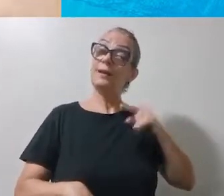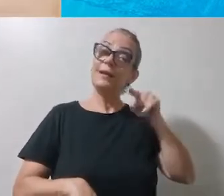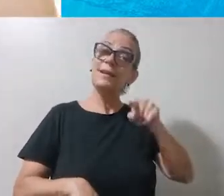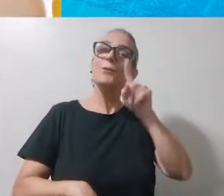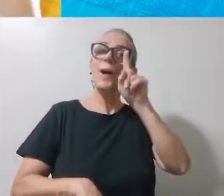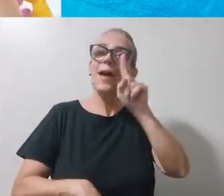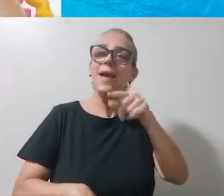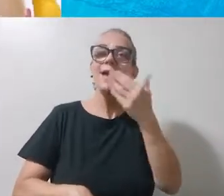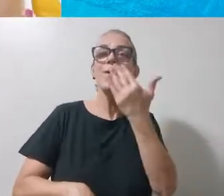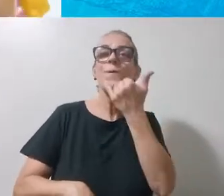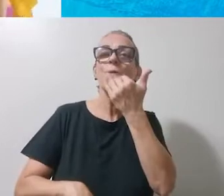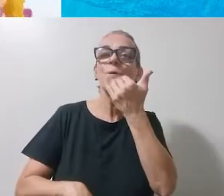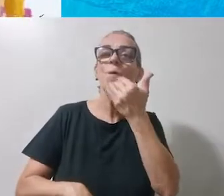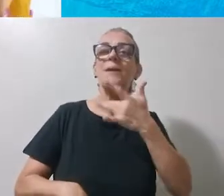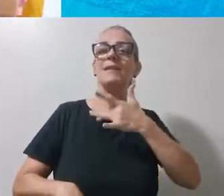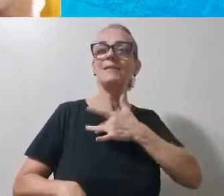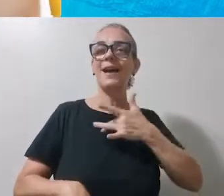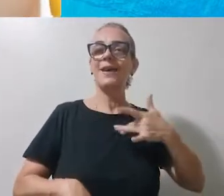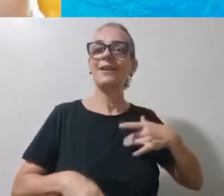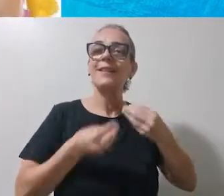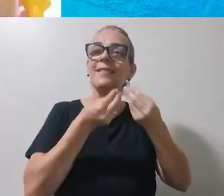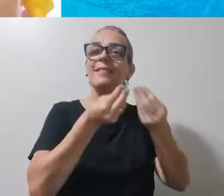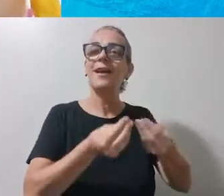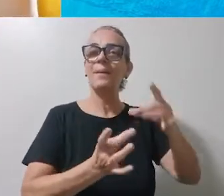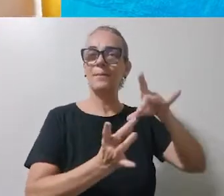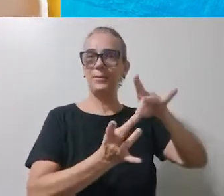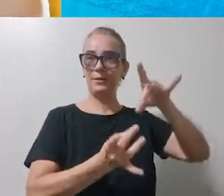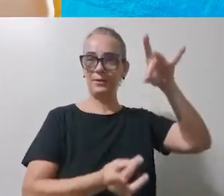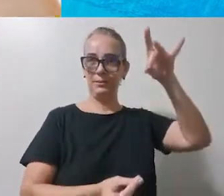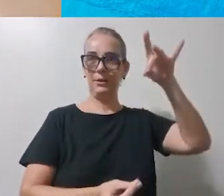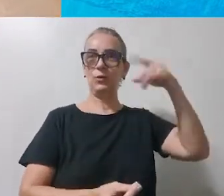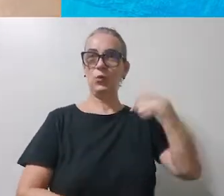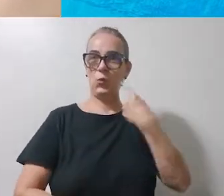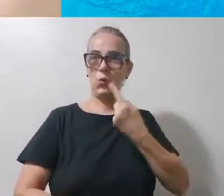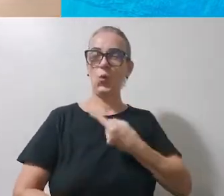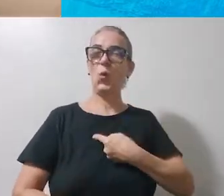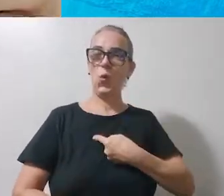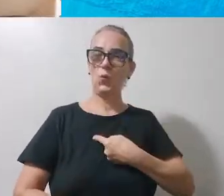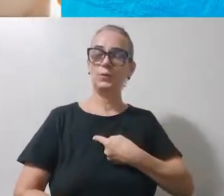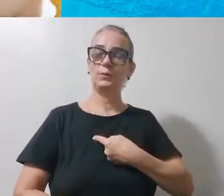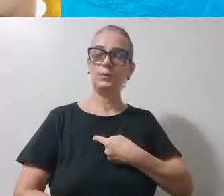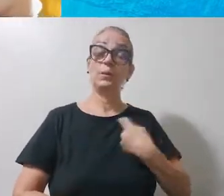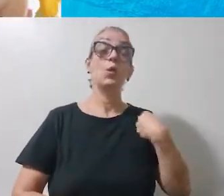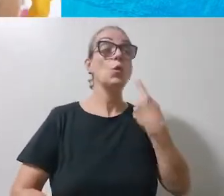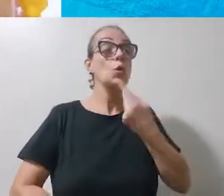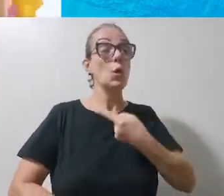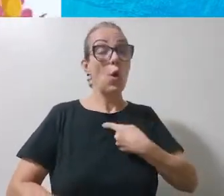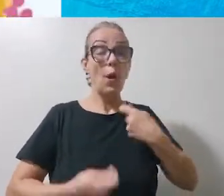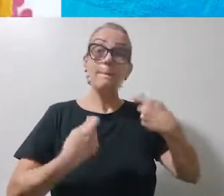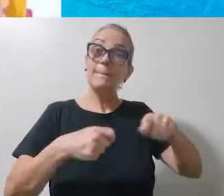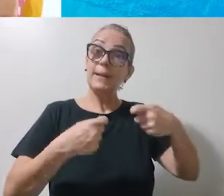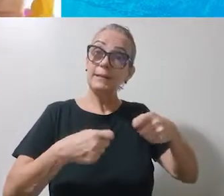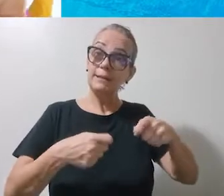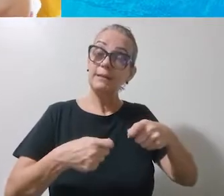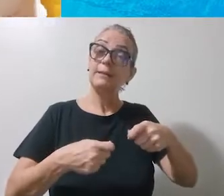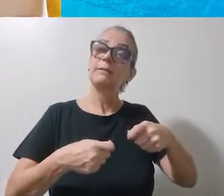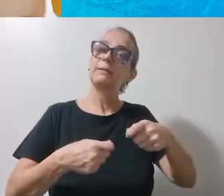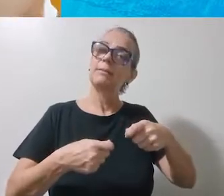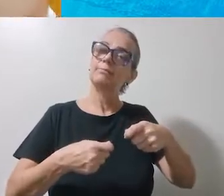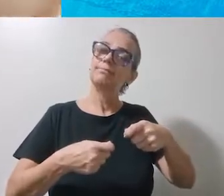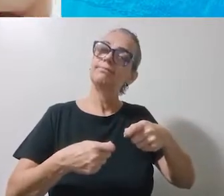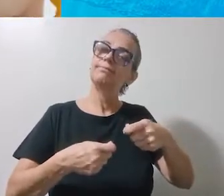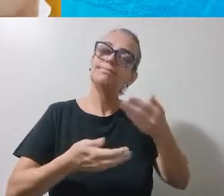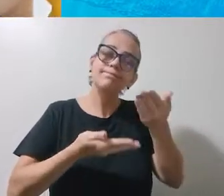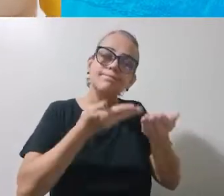saudáveis do nosso espírito, Marta. Devemos alimentar o nosso espírito